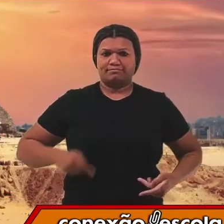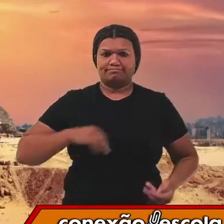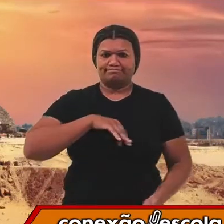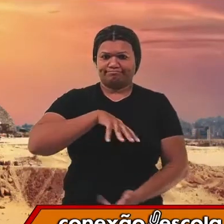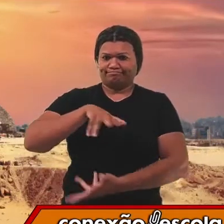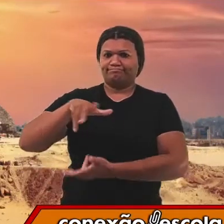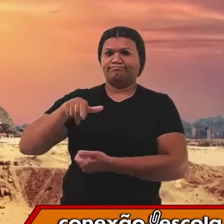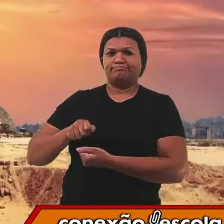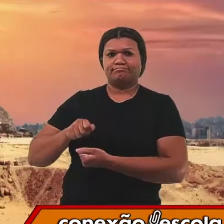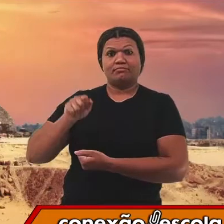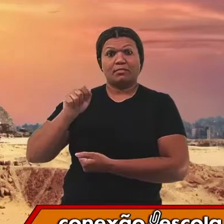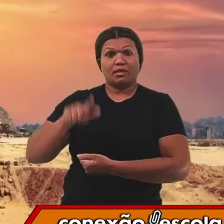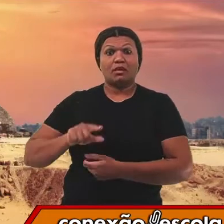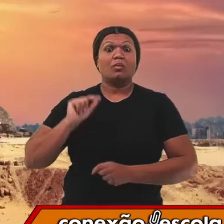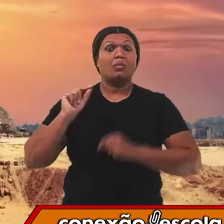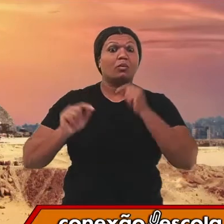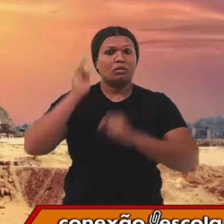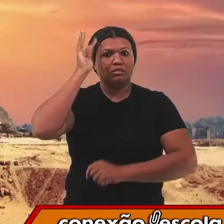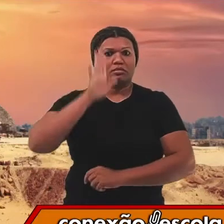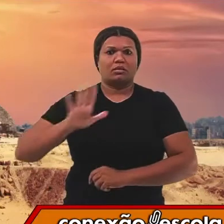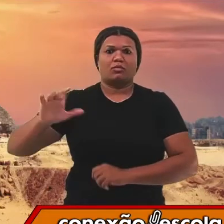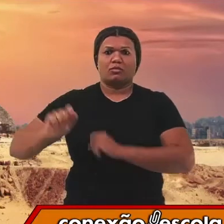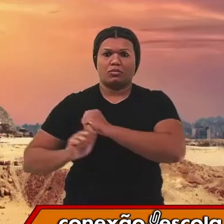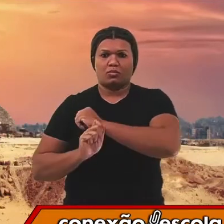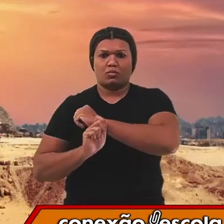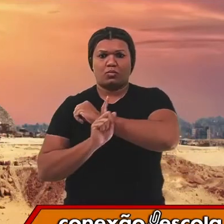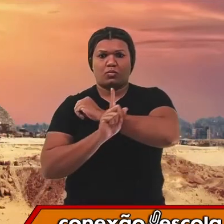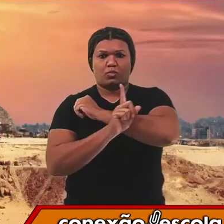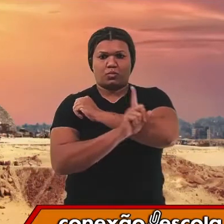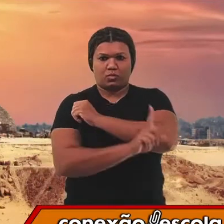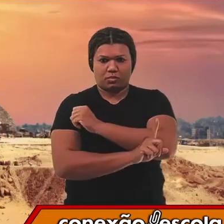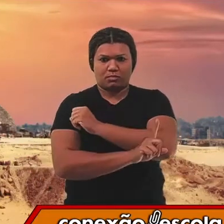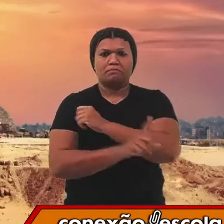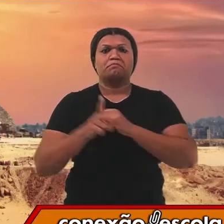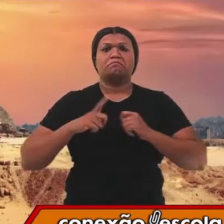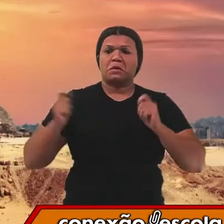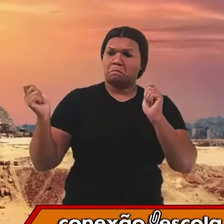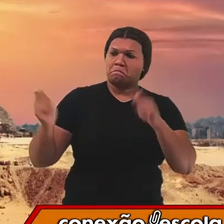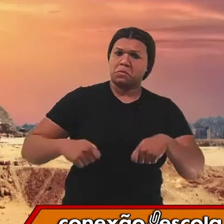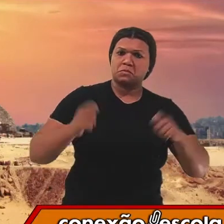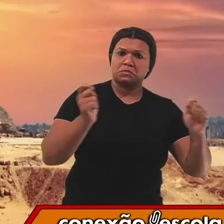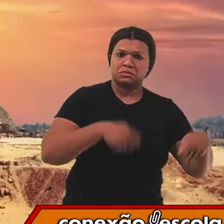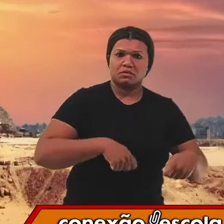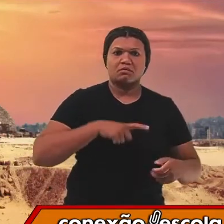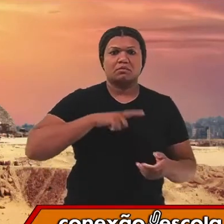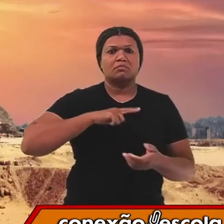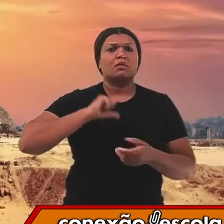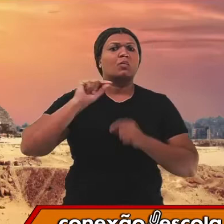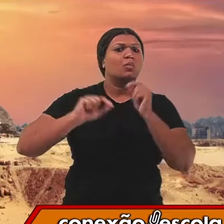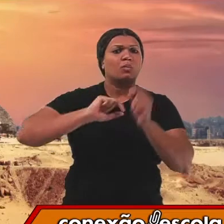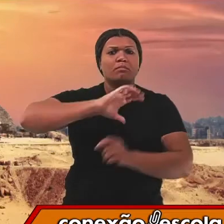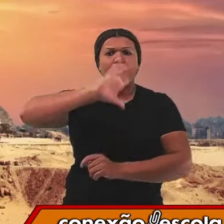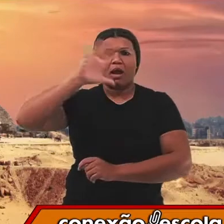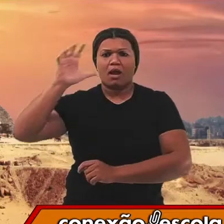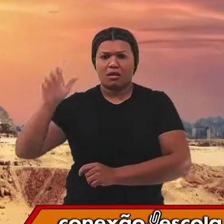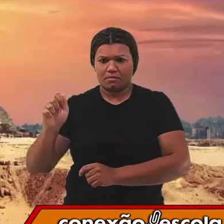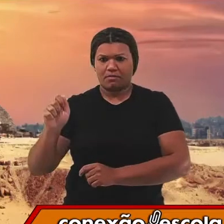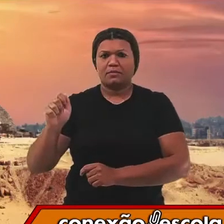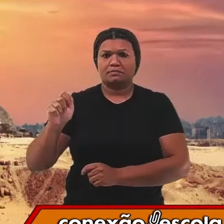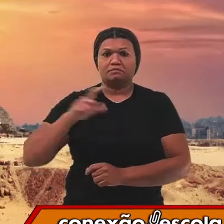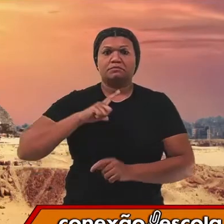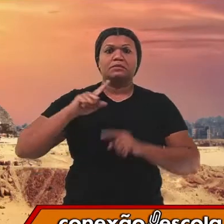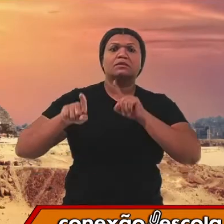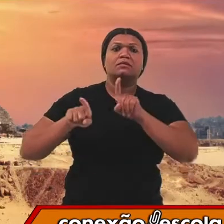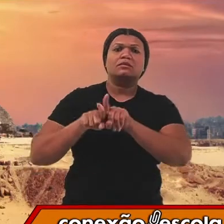é a teoria da evolução. Veremos também algumas hipóteses, alguns mapas e algumas rotas